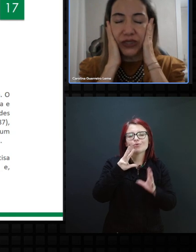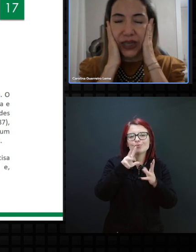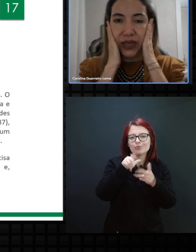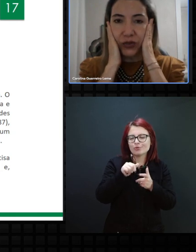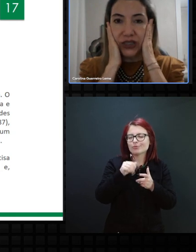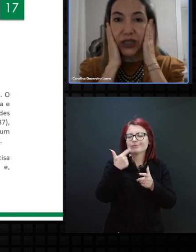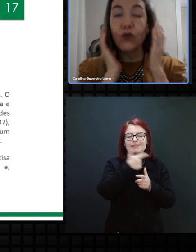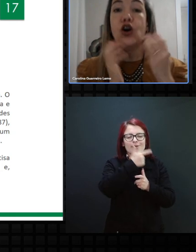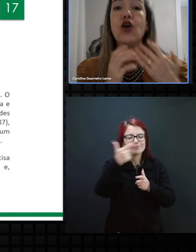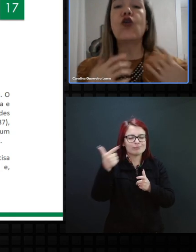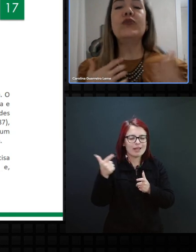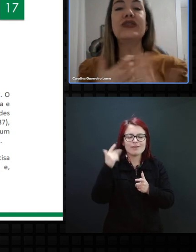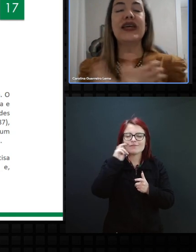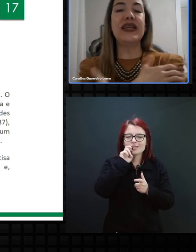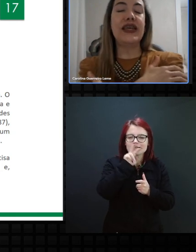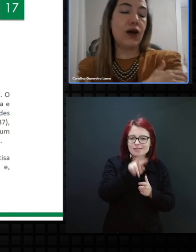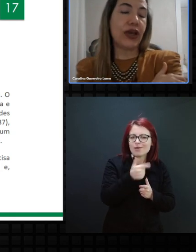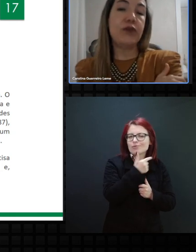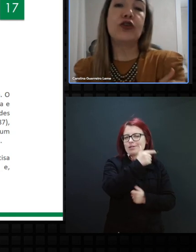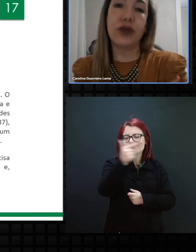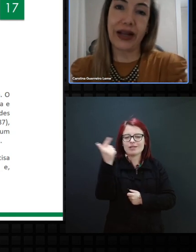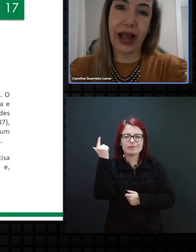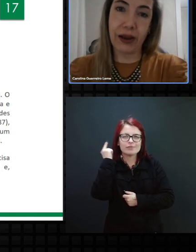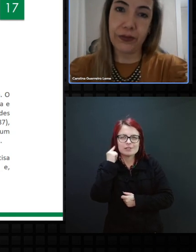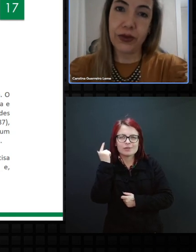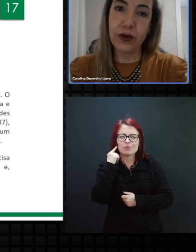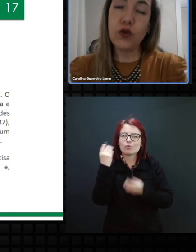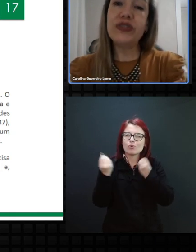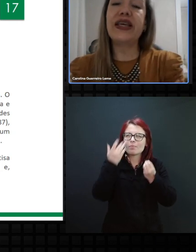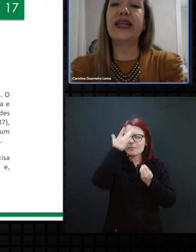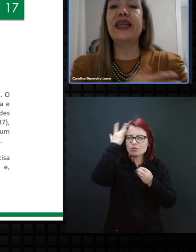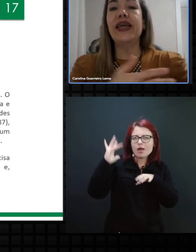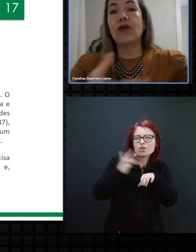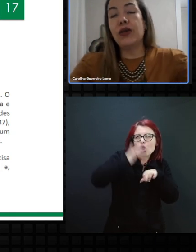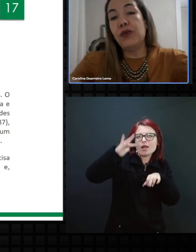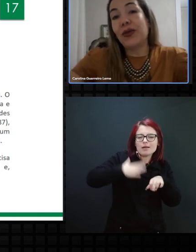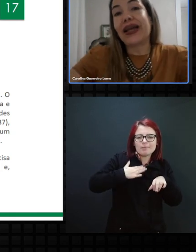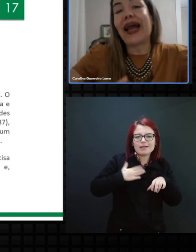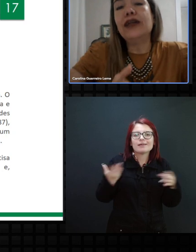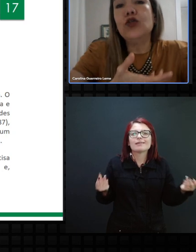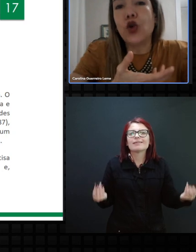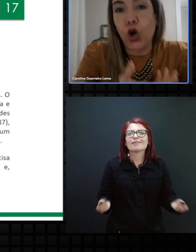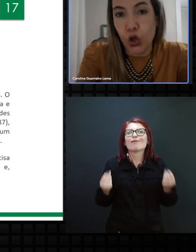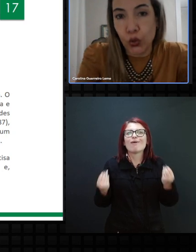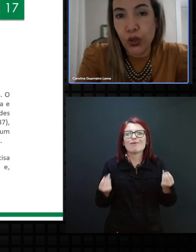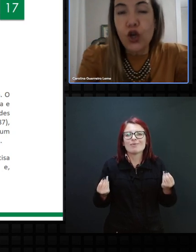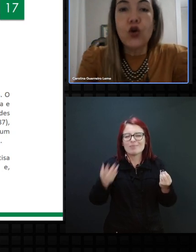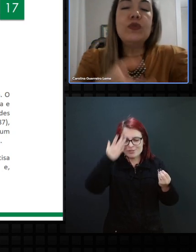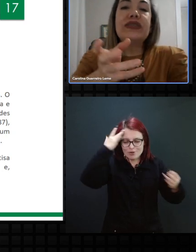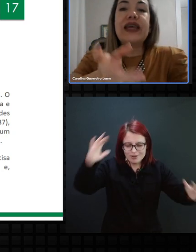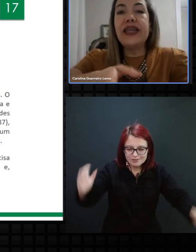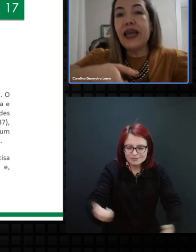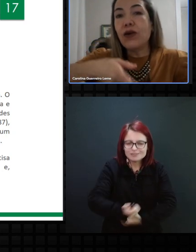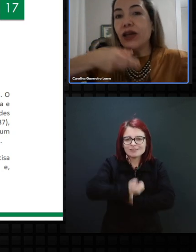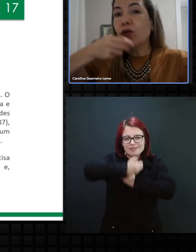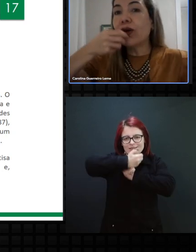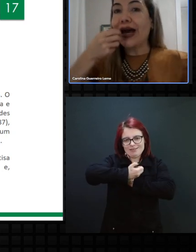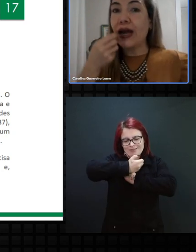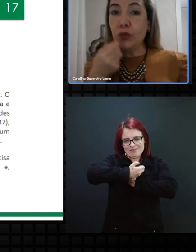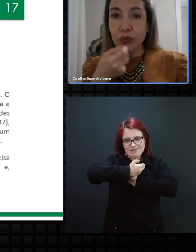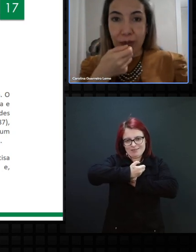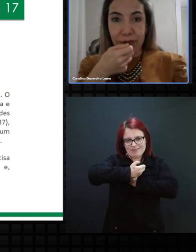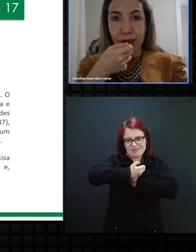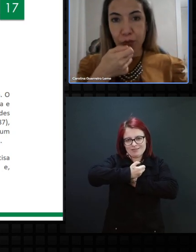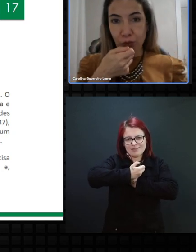visão, sem audição, como seria alguém me tocar? Como seria alguém me pegar no colo? Como seria alguém